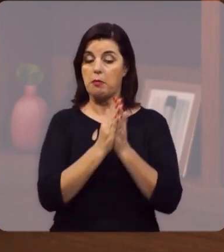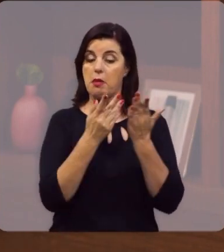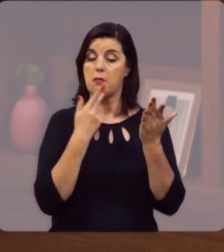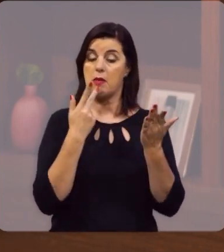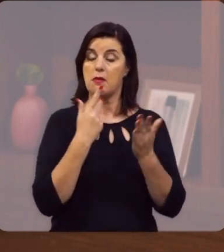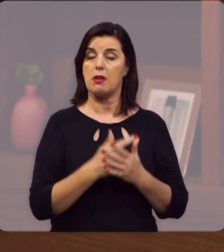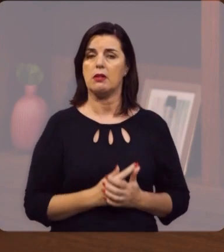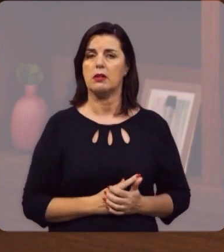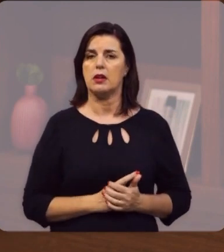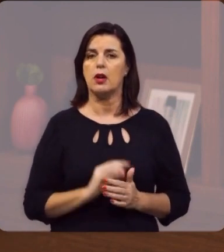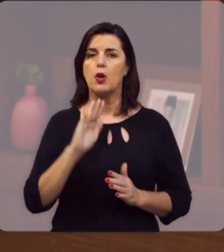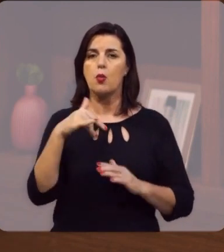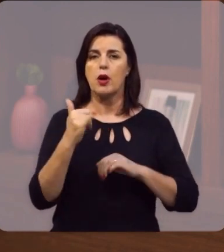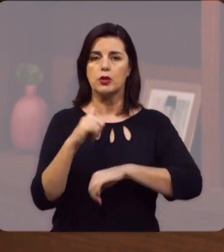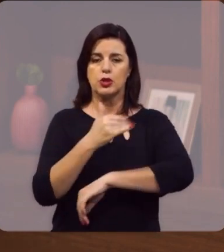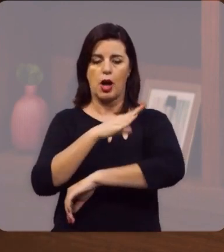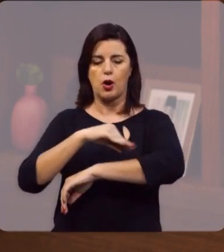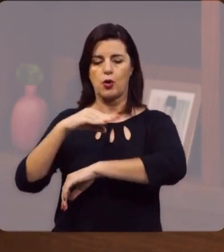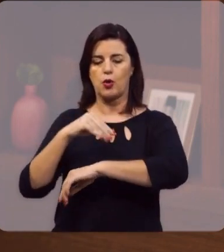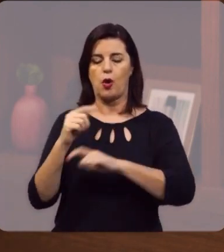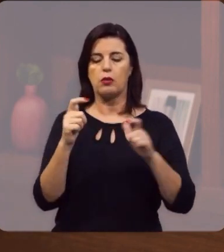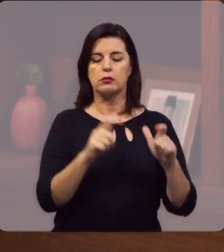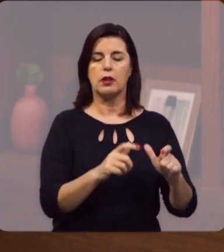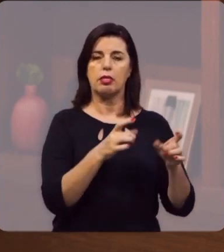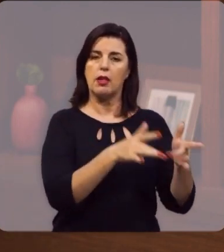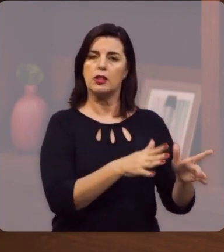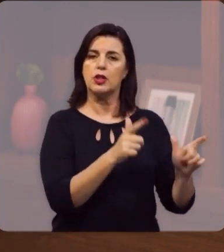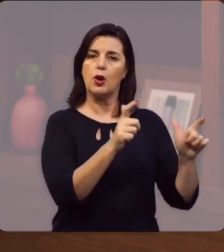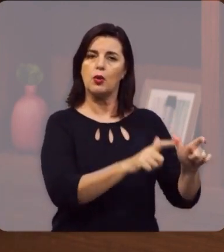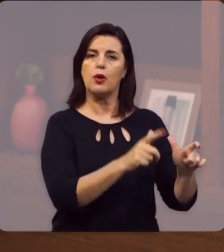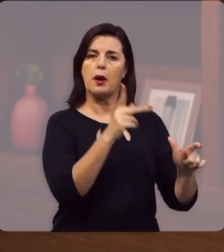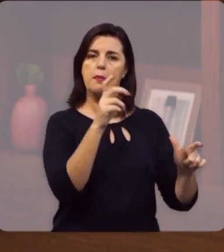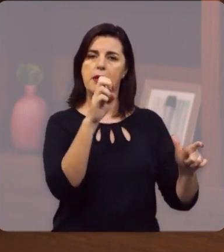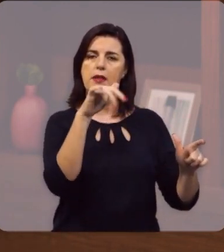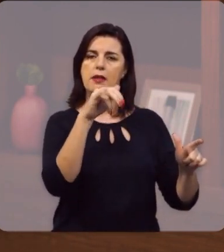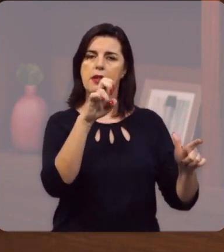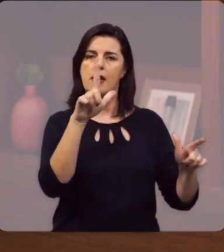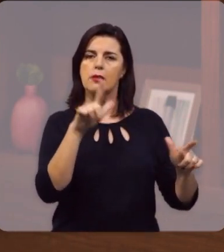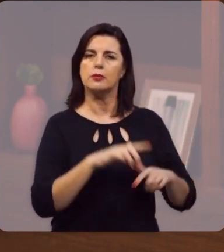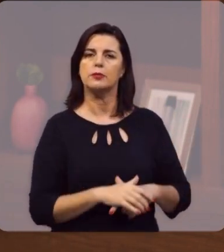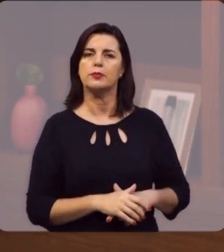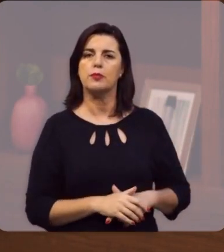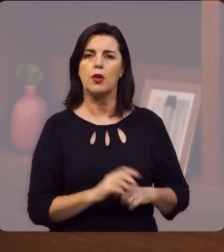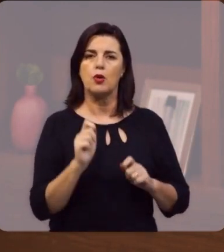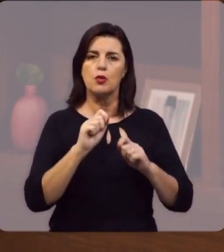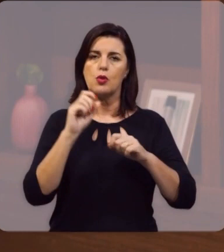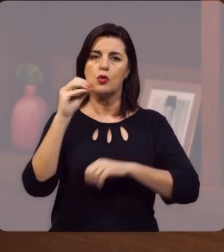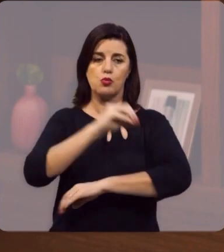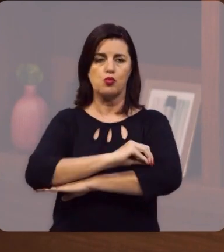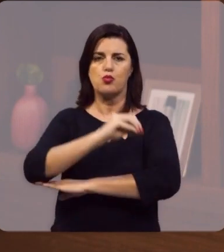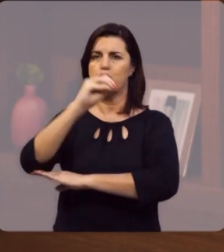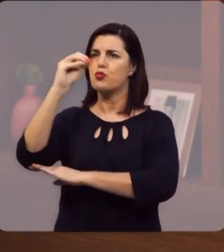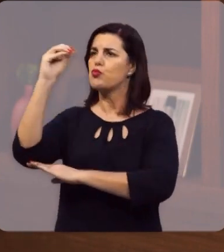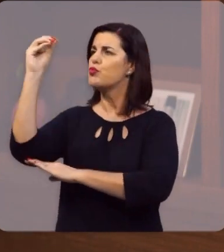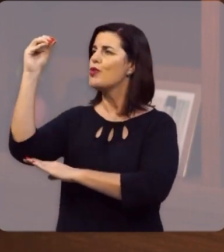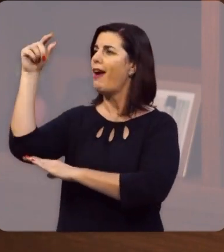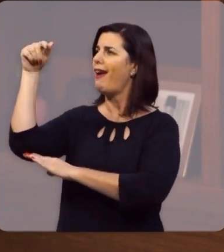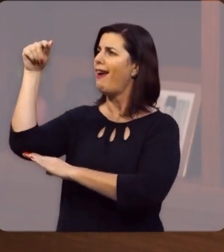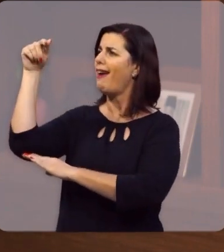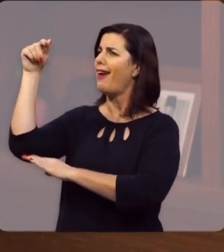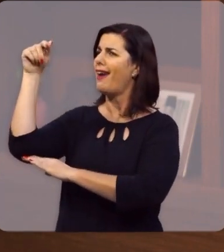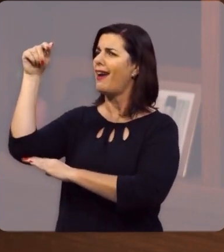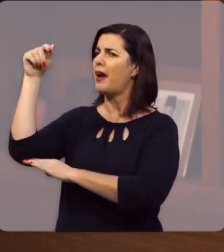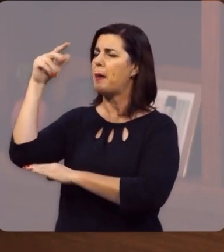Diz a Bíblia, que quando Jacó sai daquele vale do Peniel, o sol nasceu para ele,